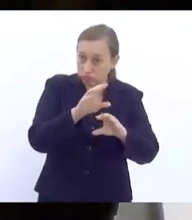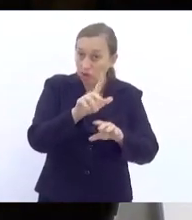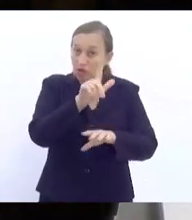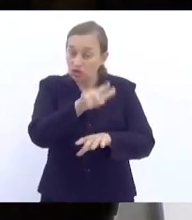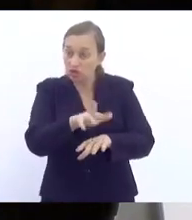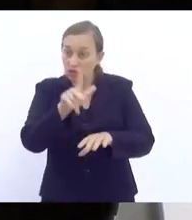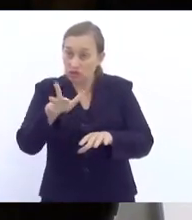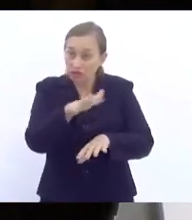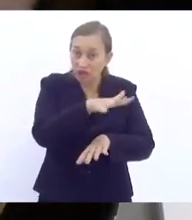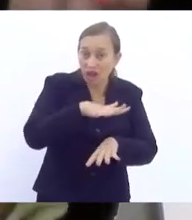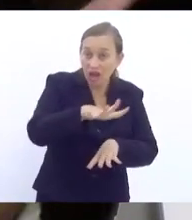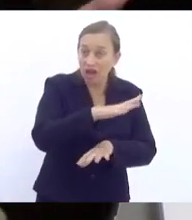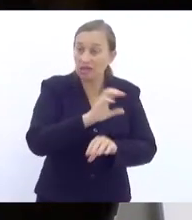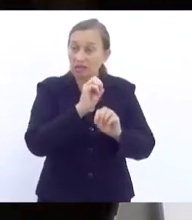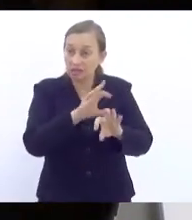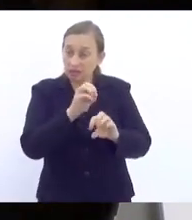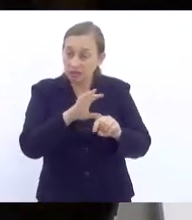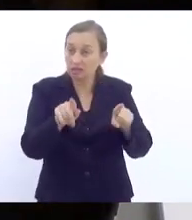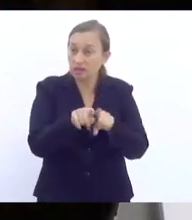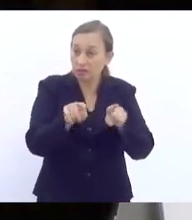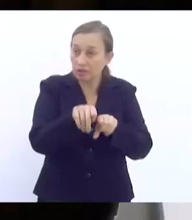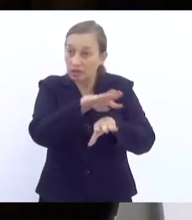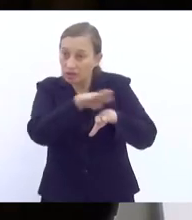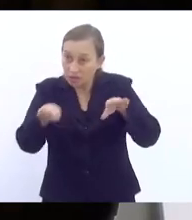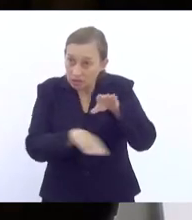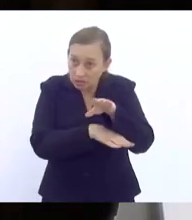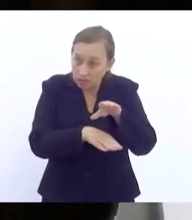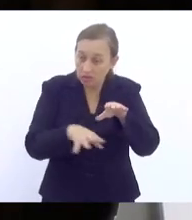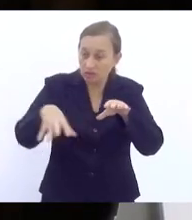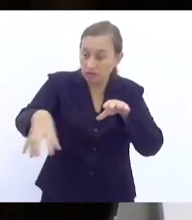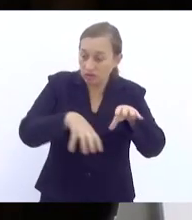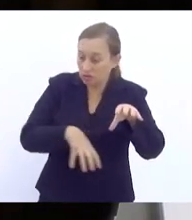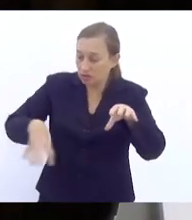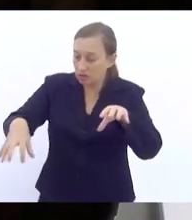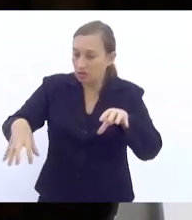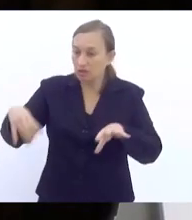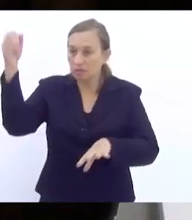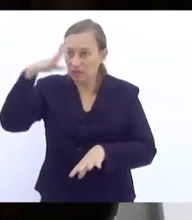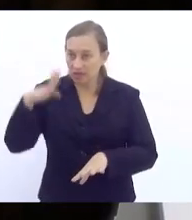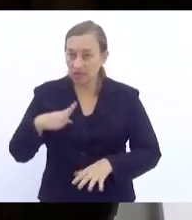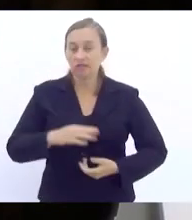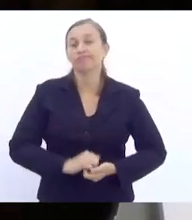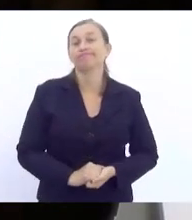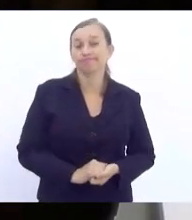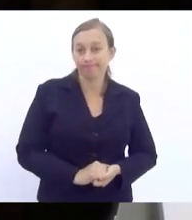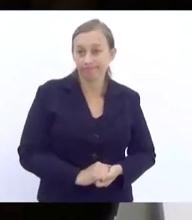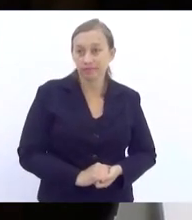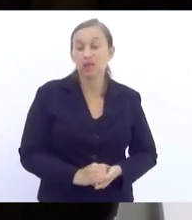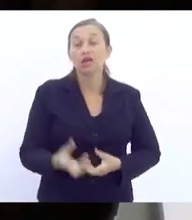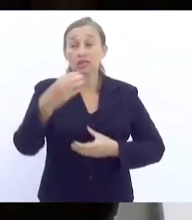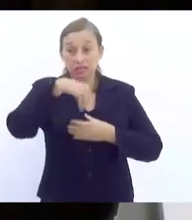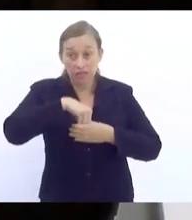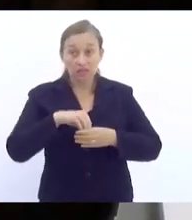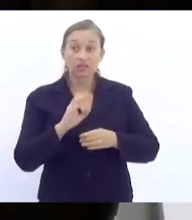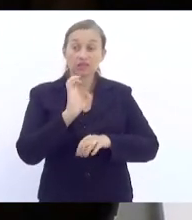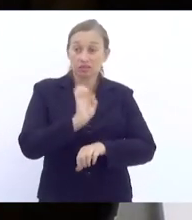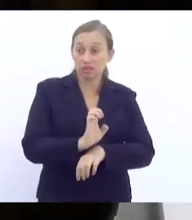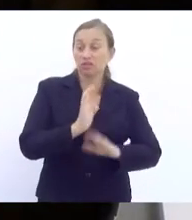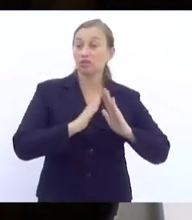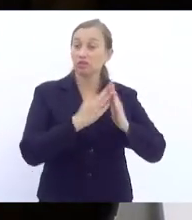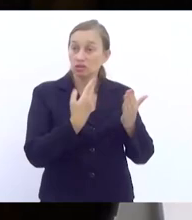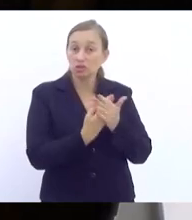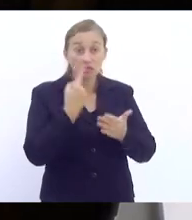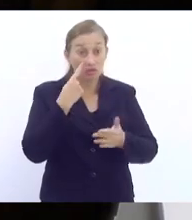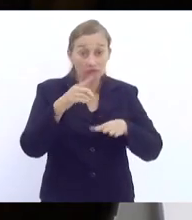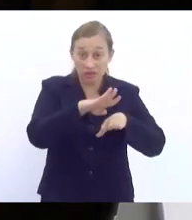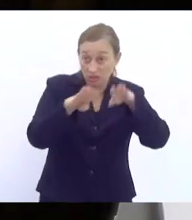de ensino, além das desigualdades regionais brasileiras. Dentro das escolas do Estado, você vai ver uma desigualdade